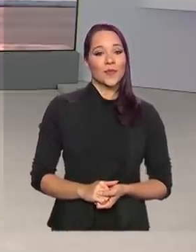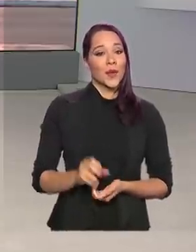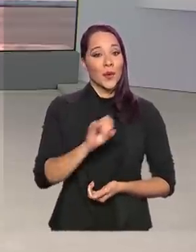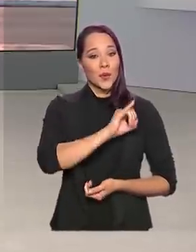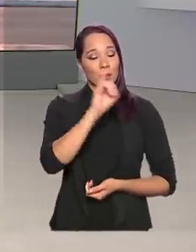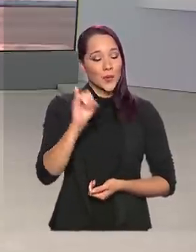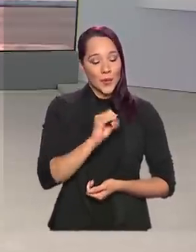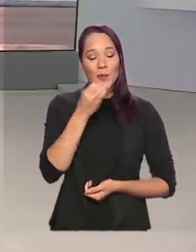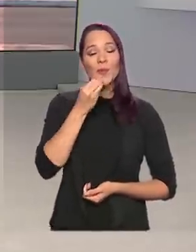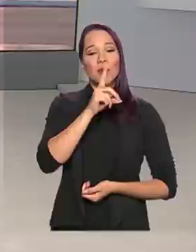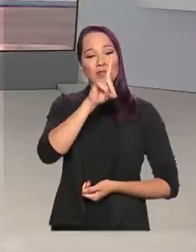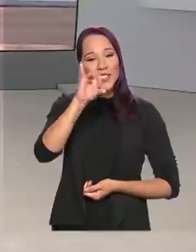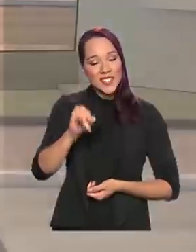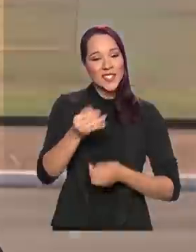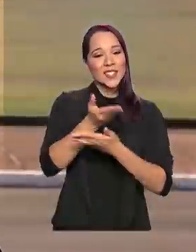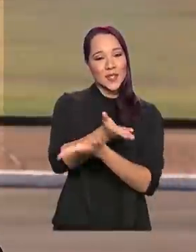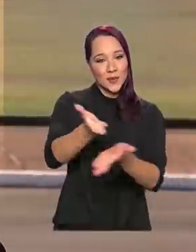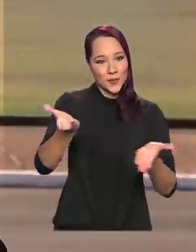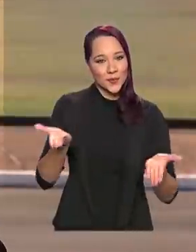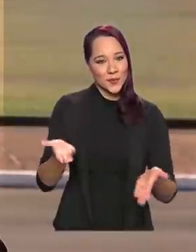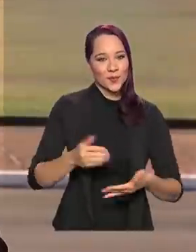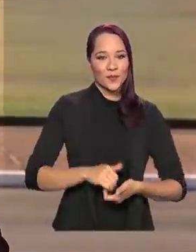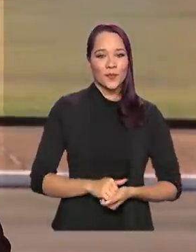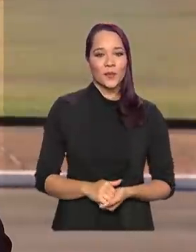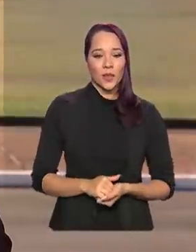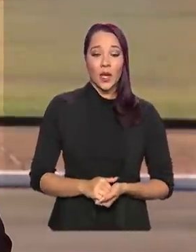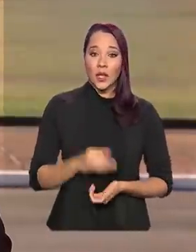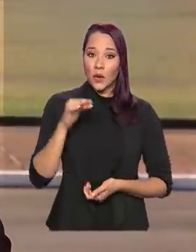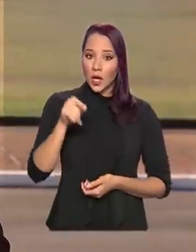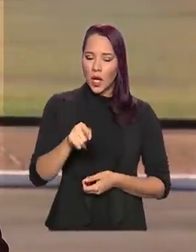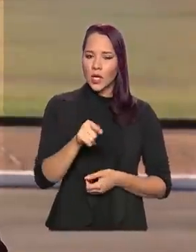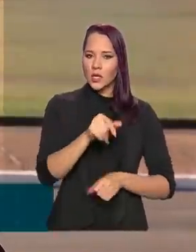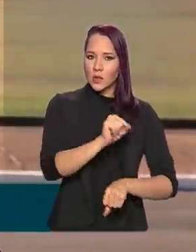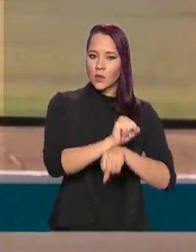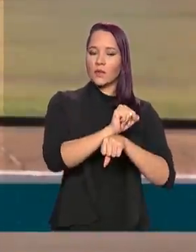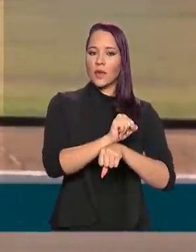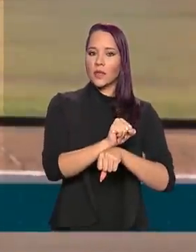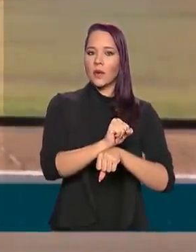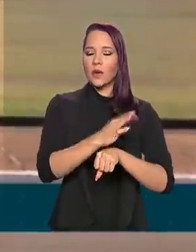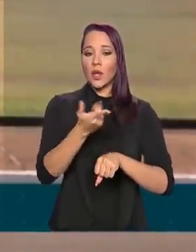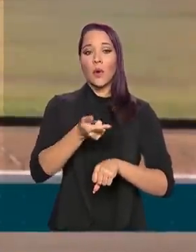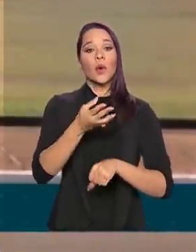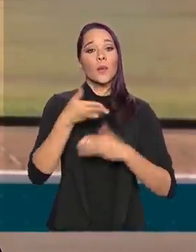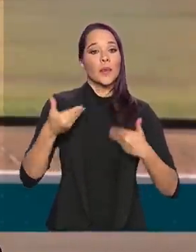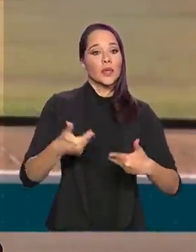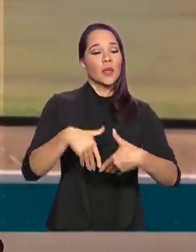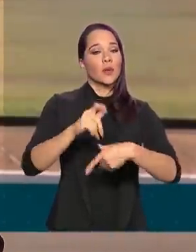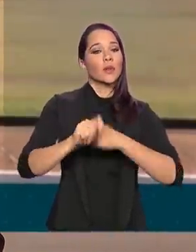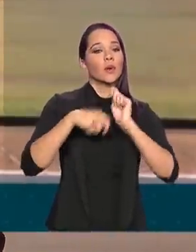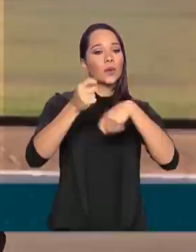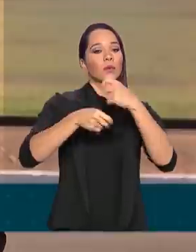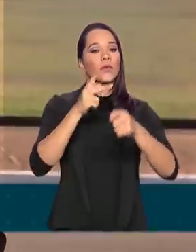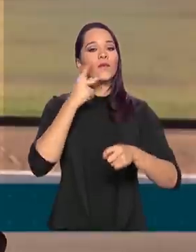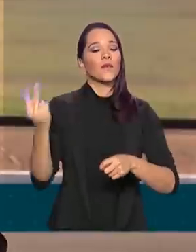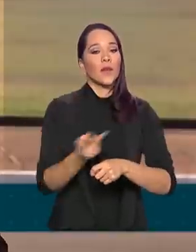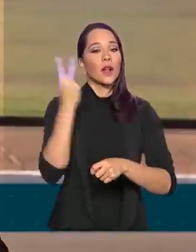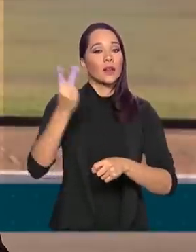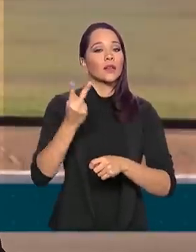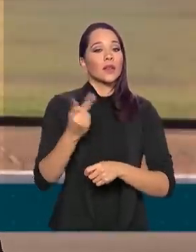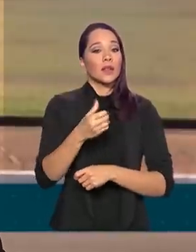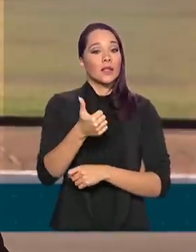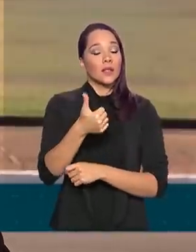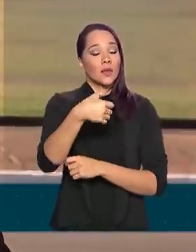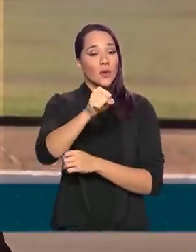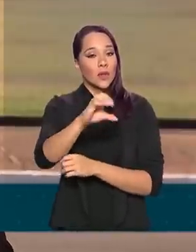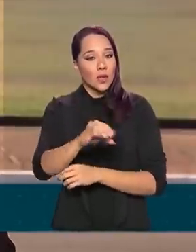Olá, Renata. Bom dia para você, bom dia a todos. Olha, essa suspensão determinada pelo Ministério da Economia é válida por 180